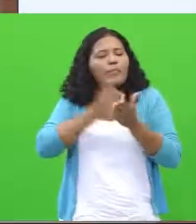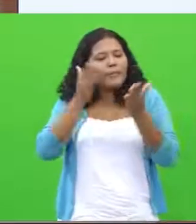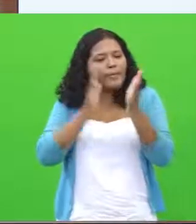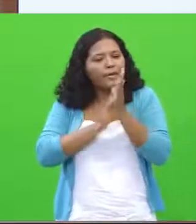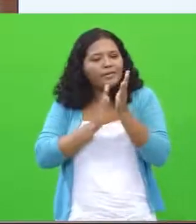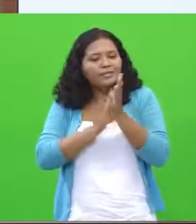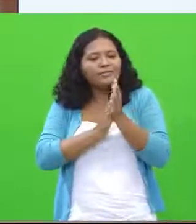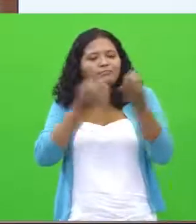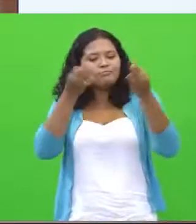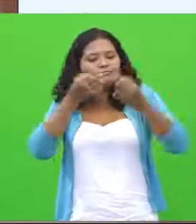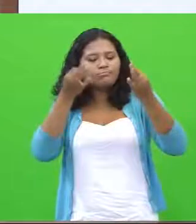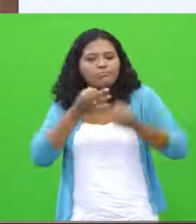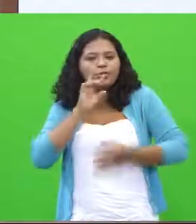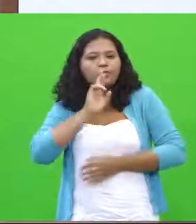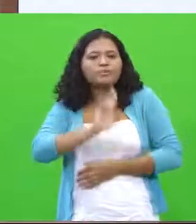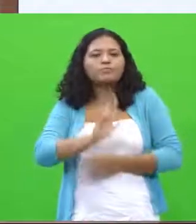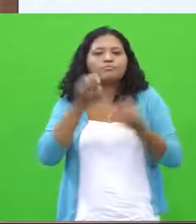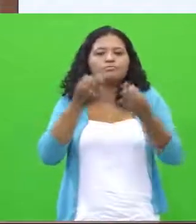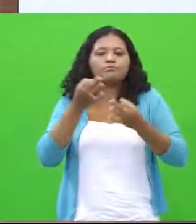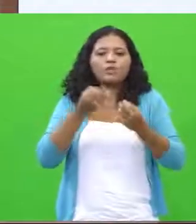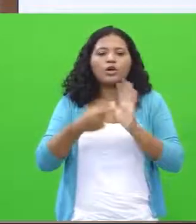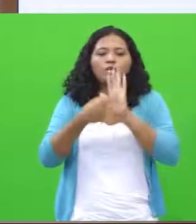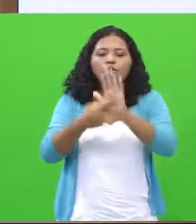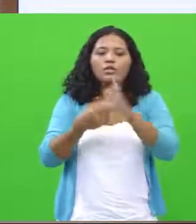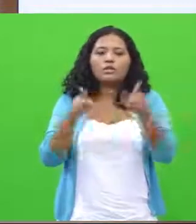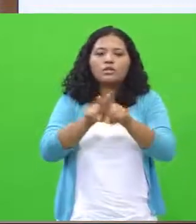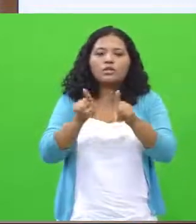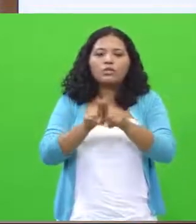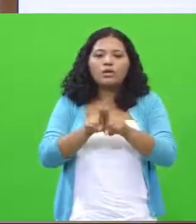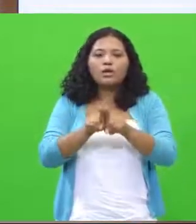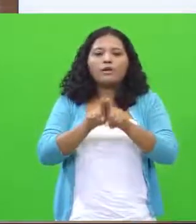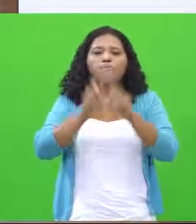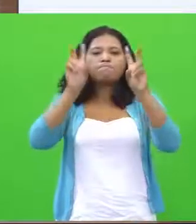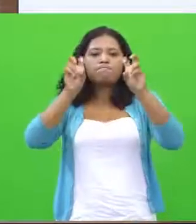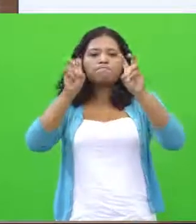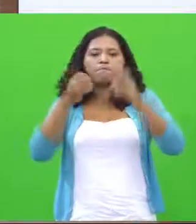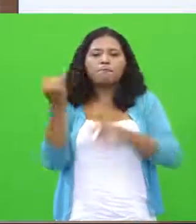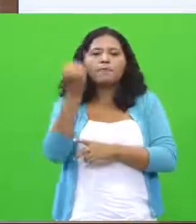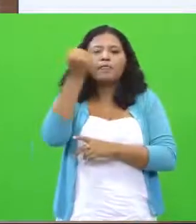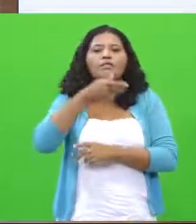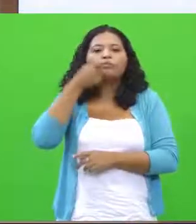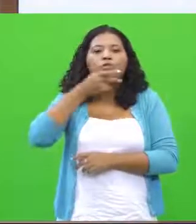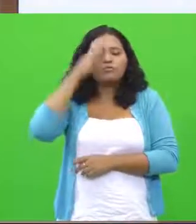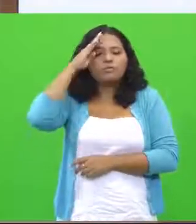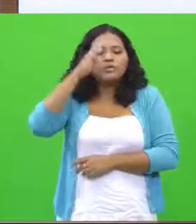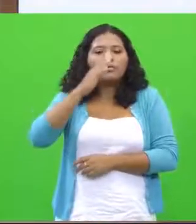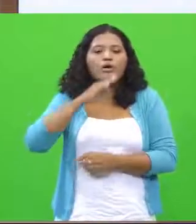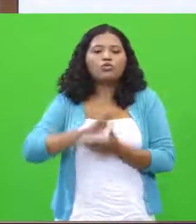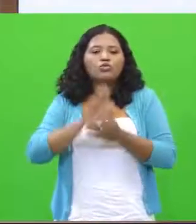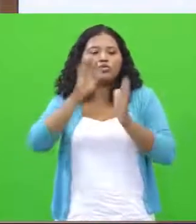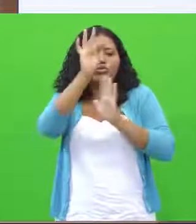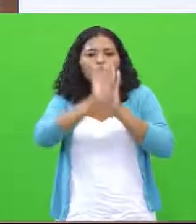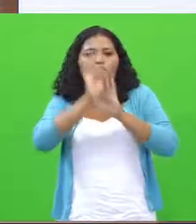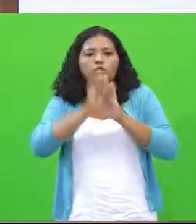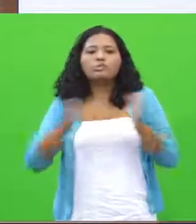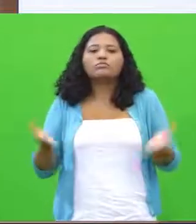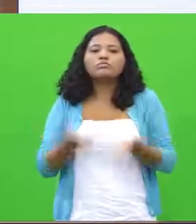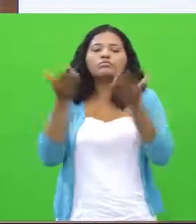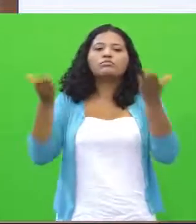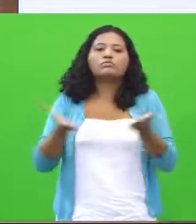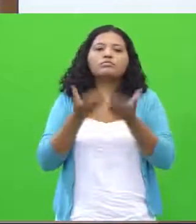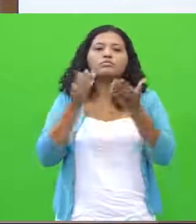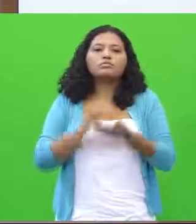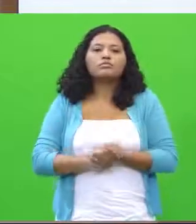gabaritar. Nós vamos, inclusive, apresentar alguns aspectos importantes a respeito desses textos motivadores, tá certo?